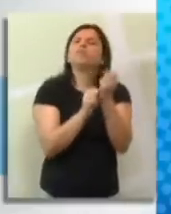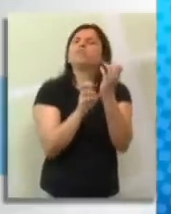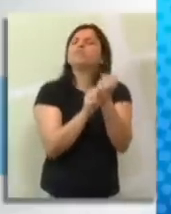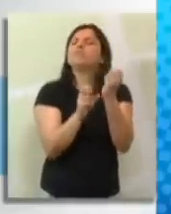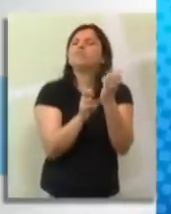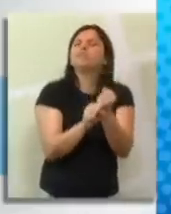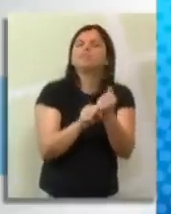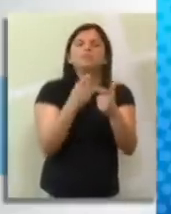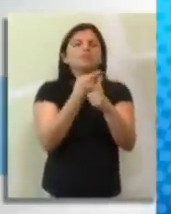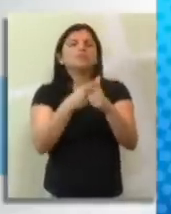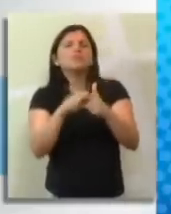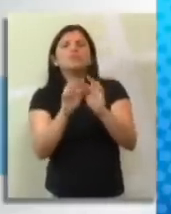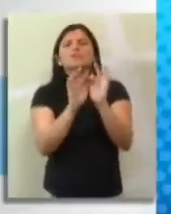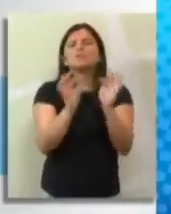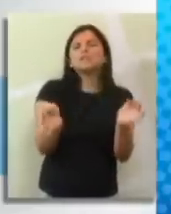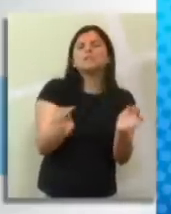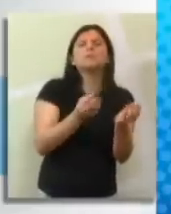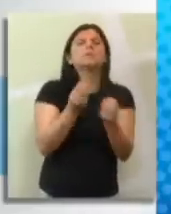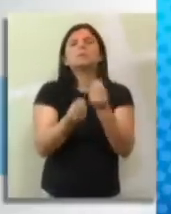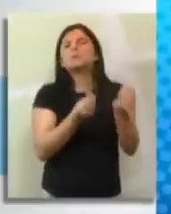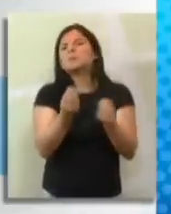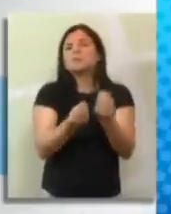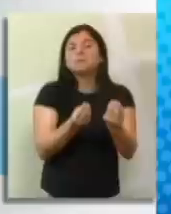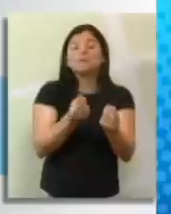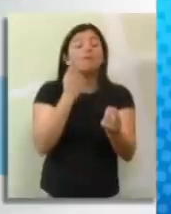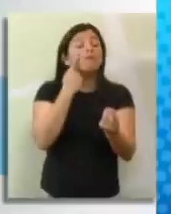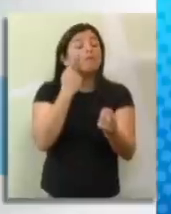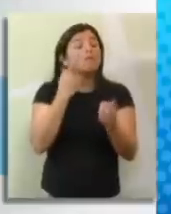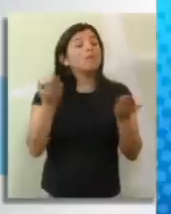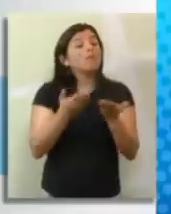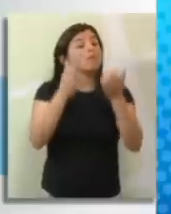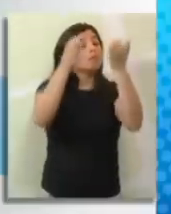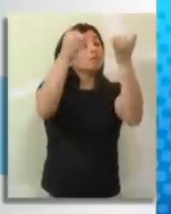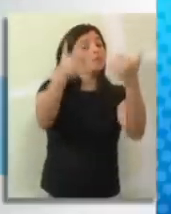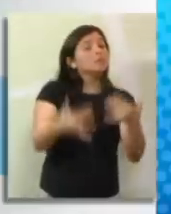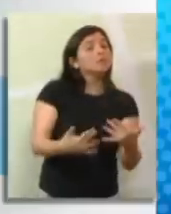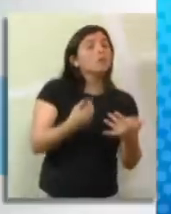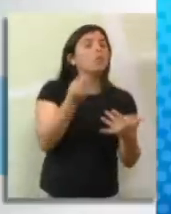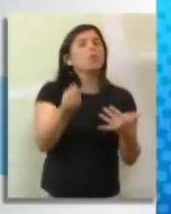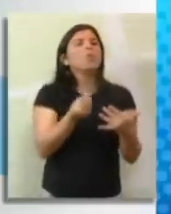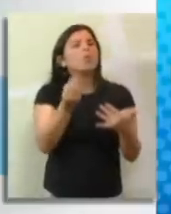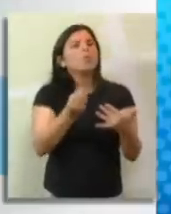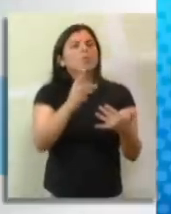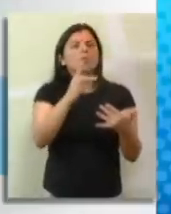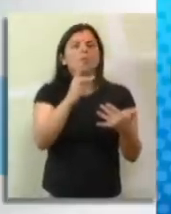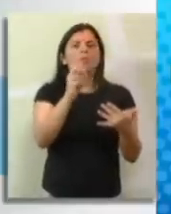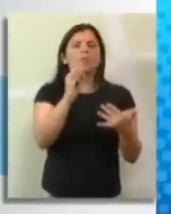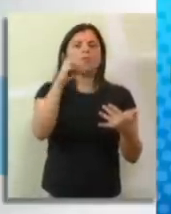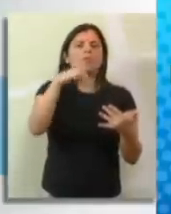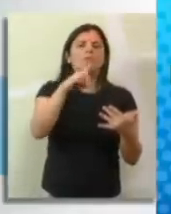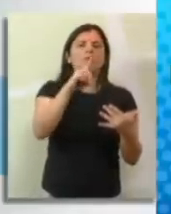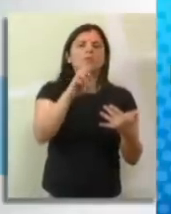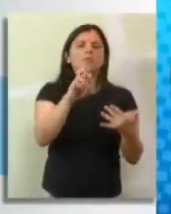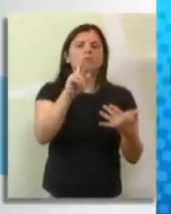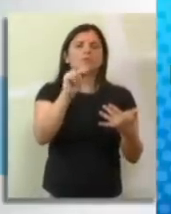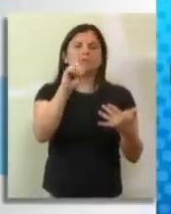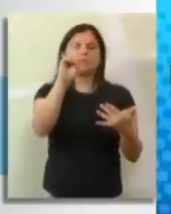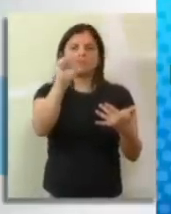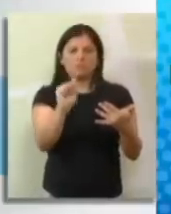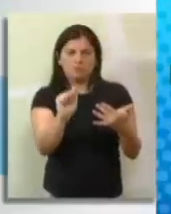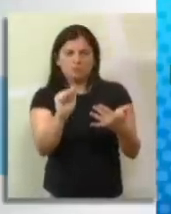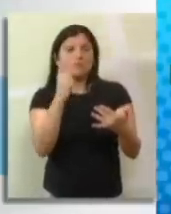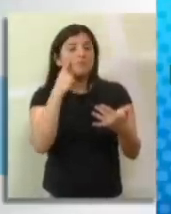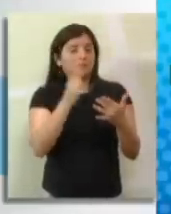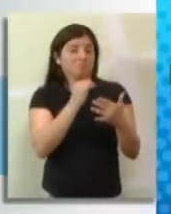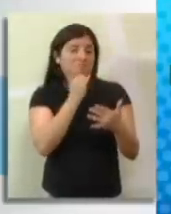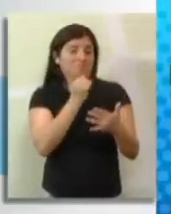divide pela quantidade deles. E a média aritmética ponderada, você já ouviu falar? Eu acho que sim. Em alguns colégios, a nota de